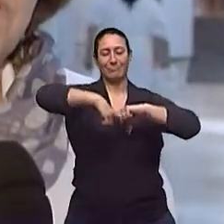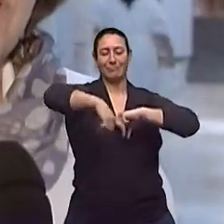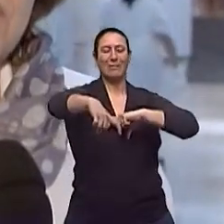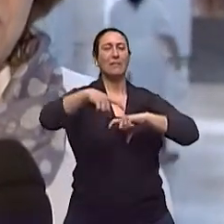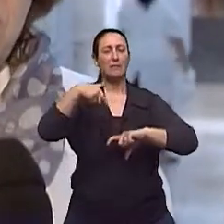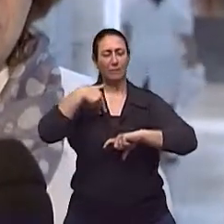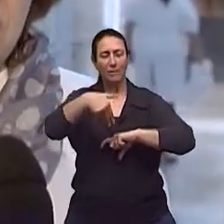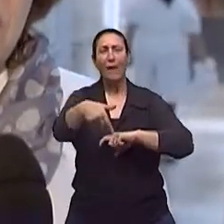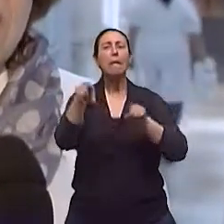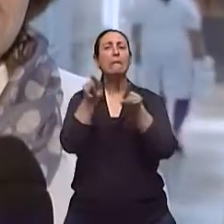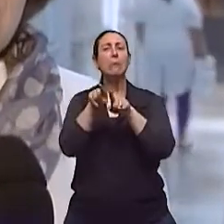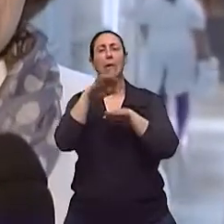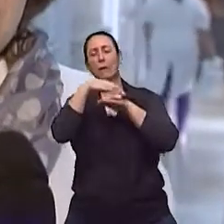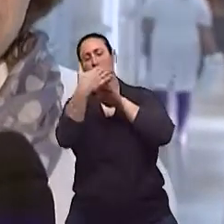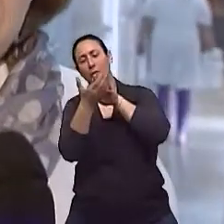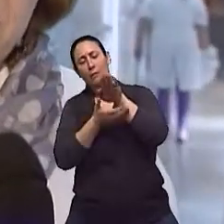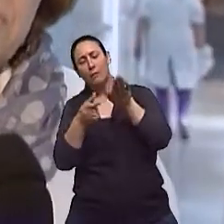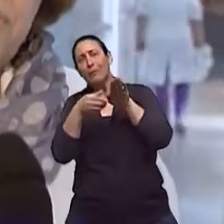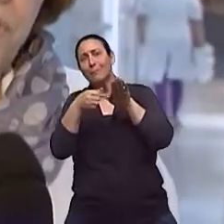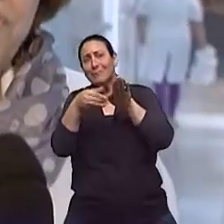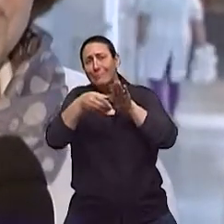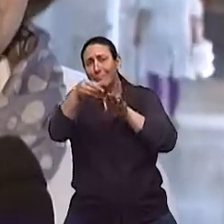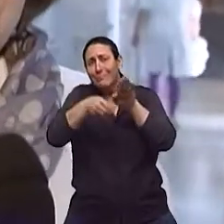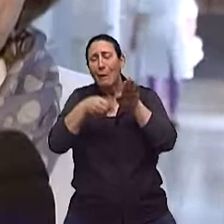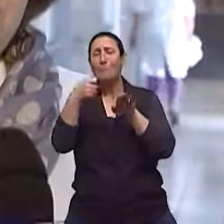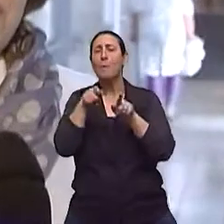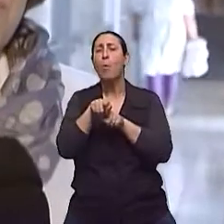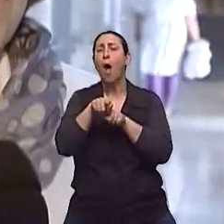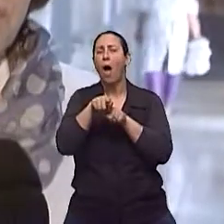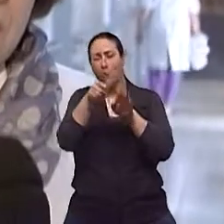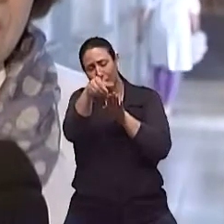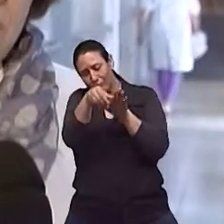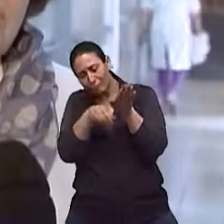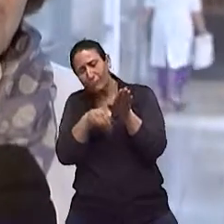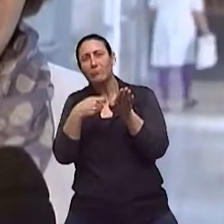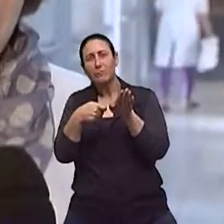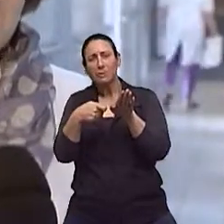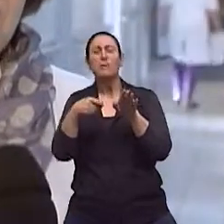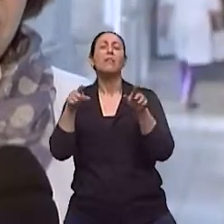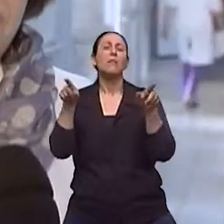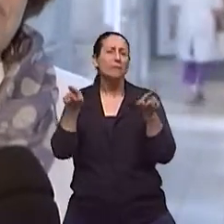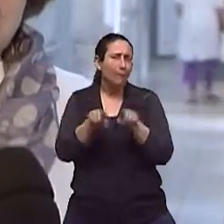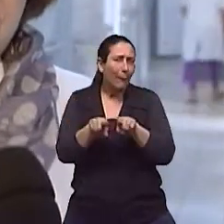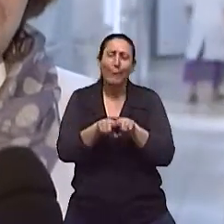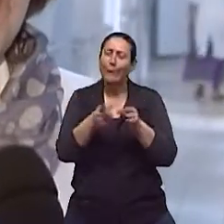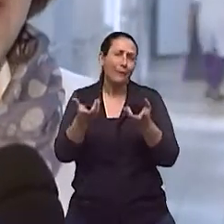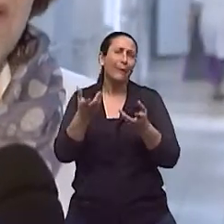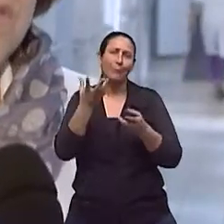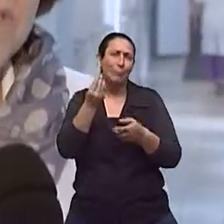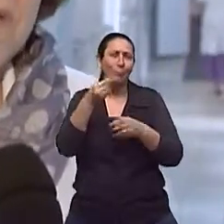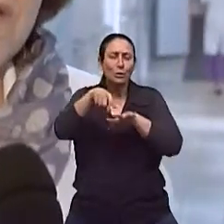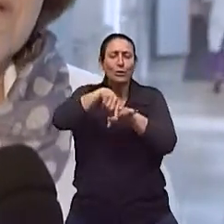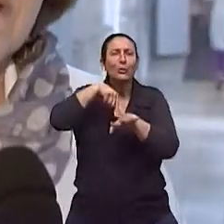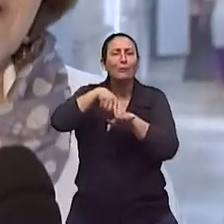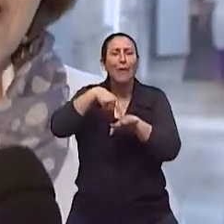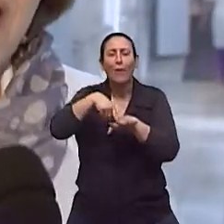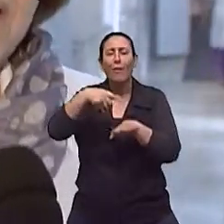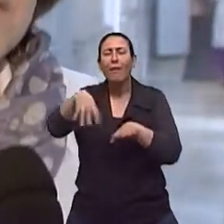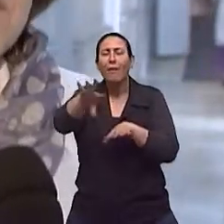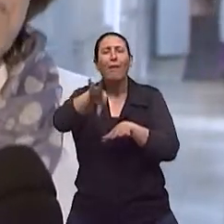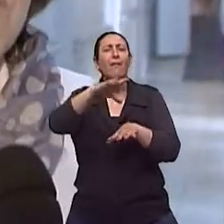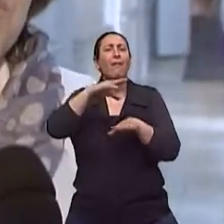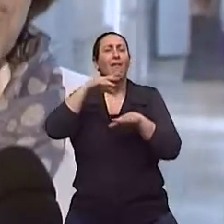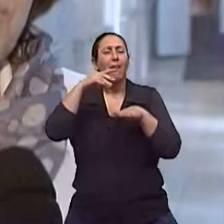não é o solado emborrachado. Por exemplo, pantufas, isso é um risco muito grande de queda com idosos, esses chinelos, né?